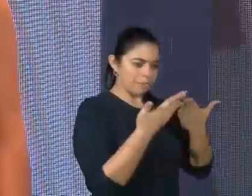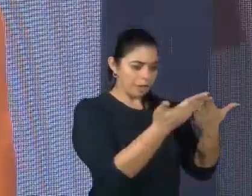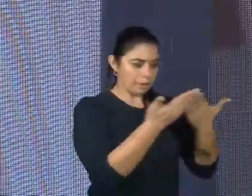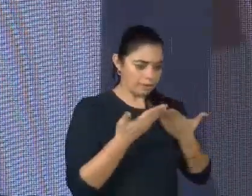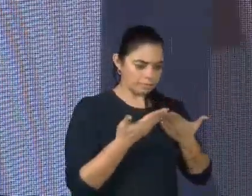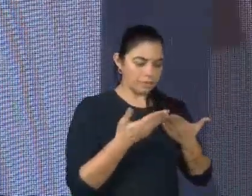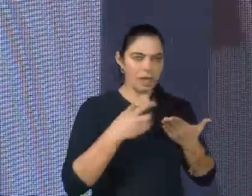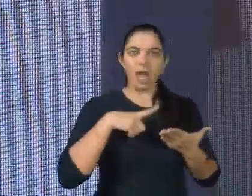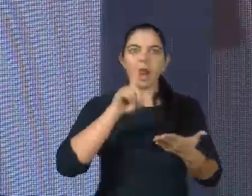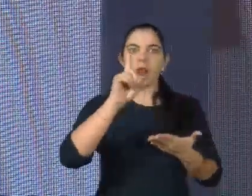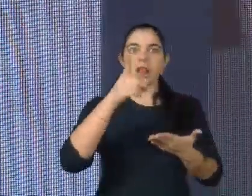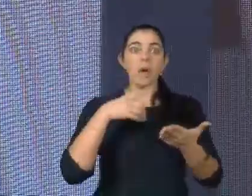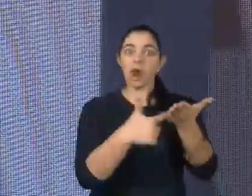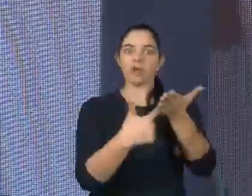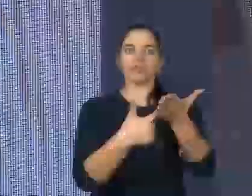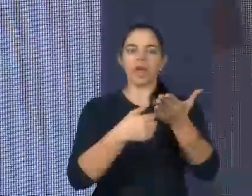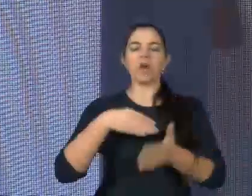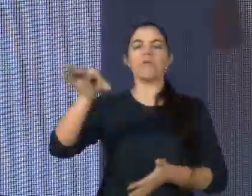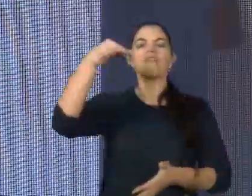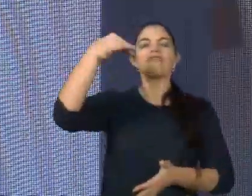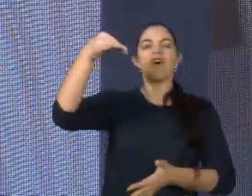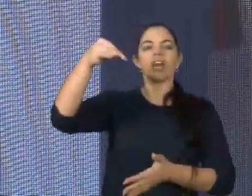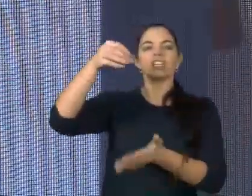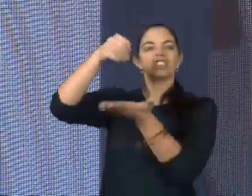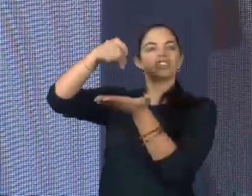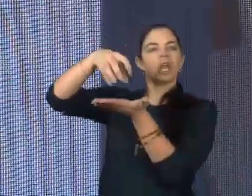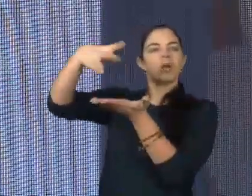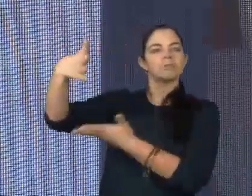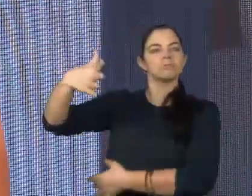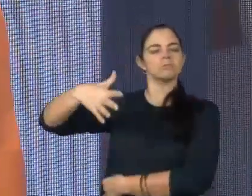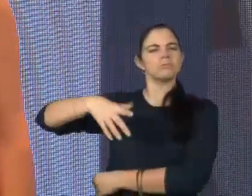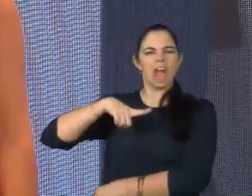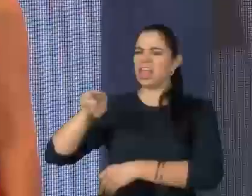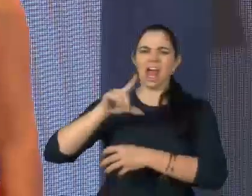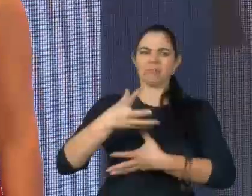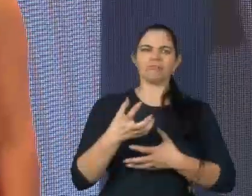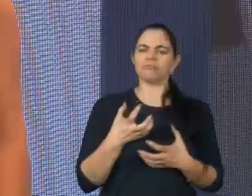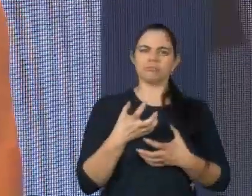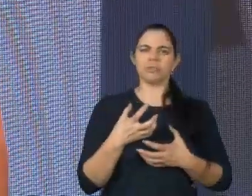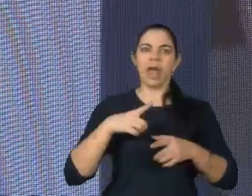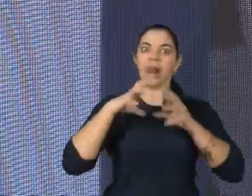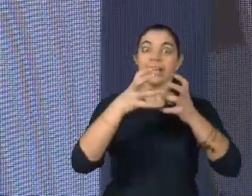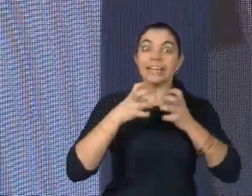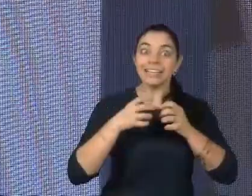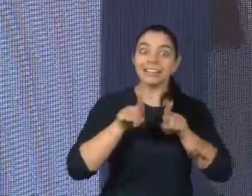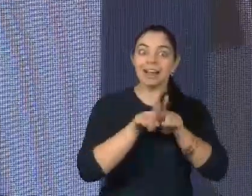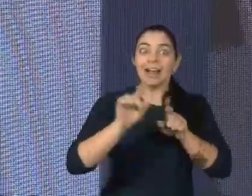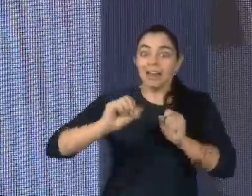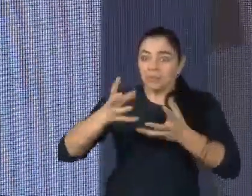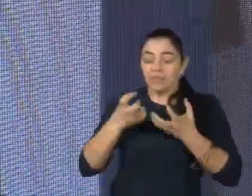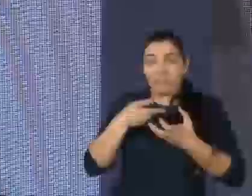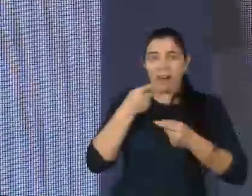ela uma folha de sulfite, uma folha xerocada. E ela, para dizer que não estava